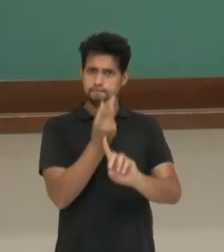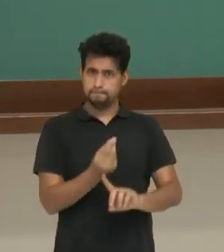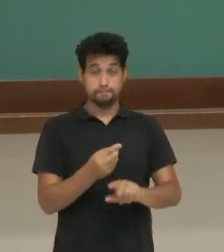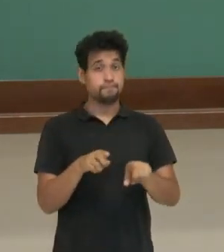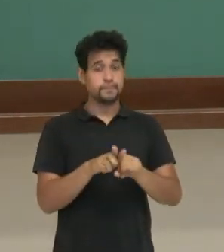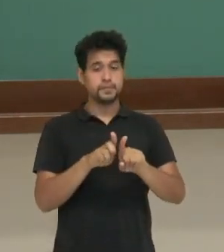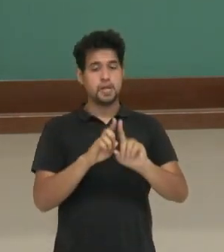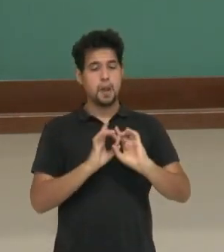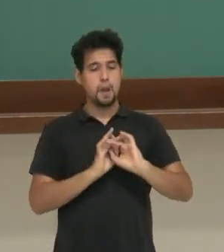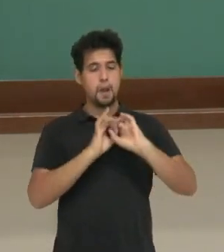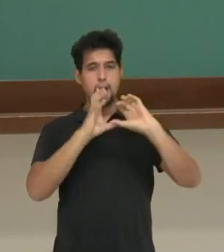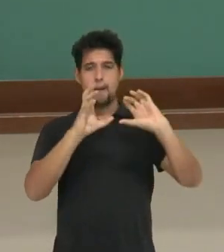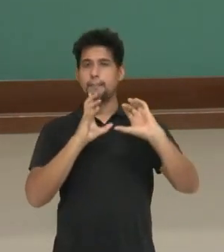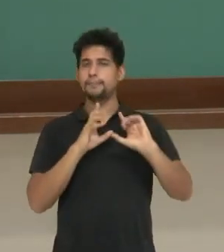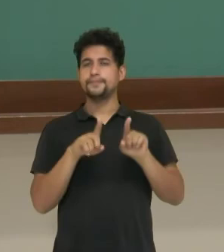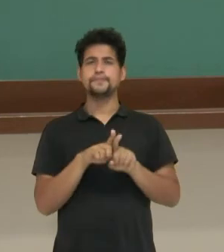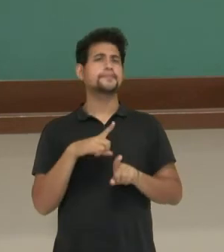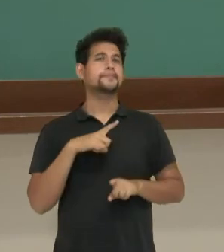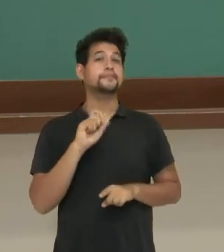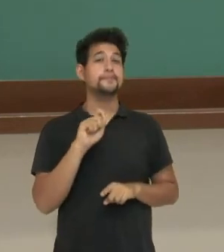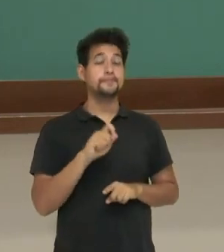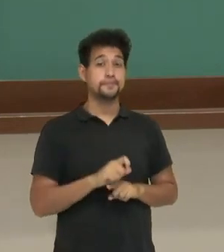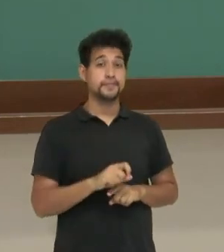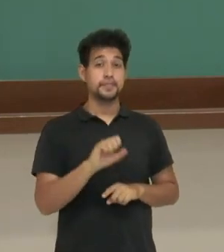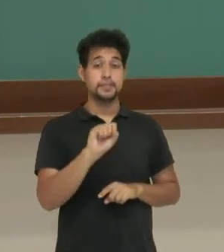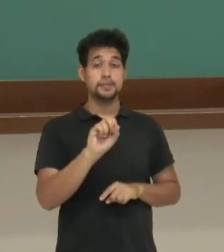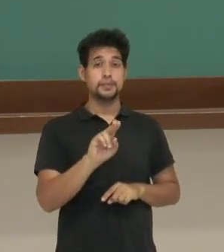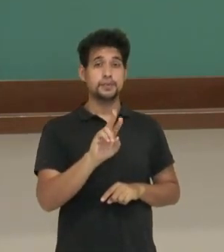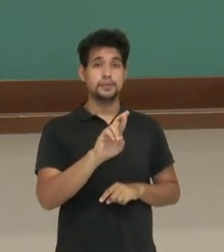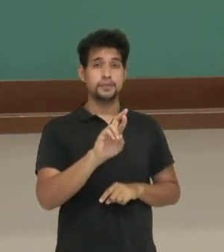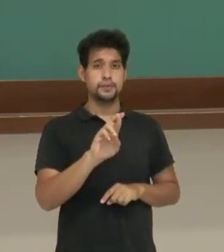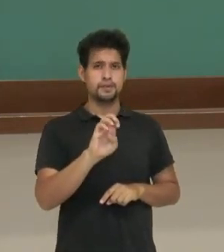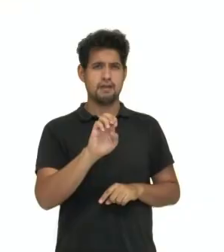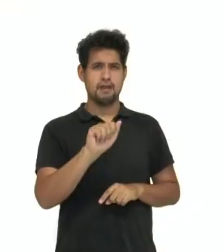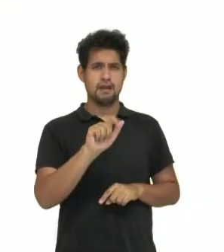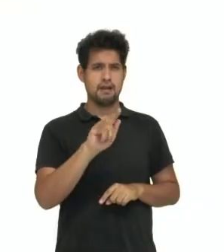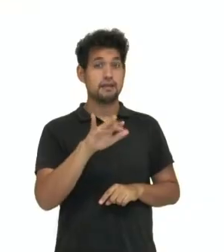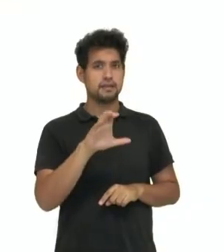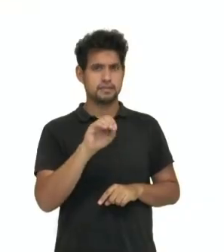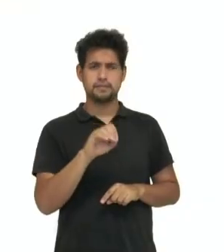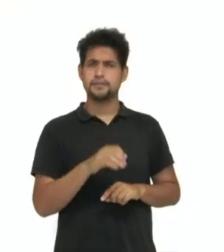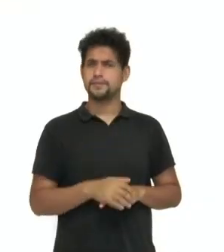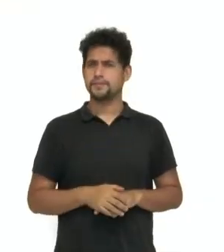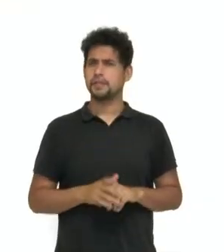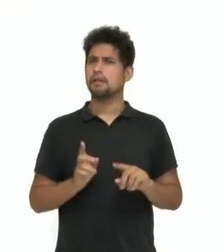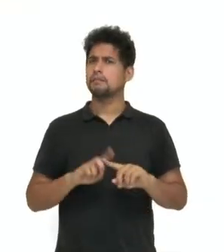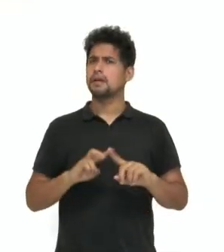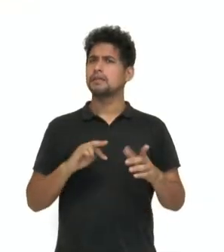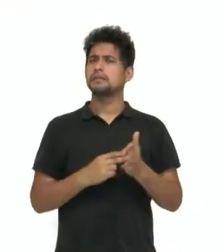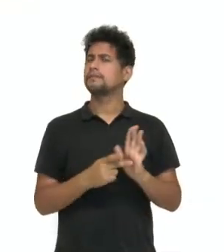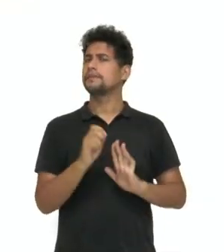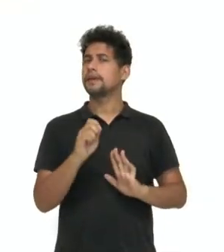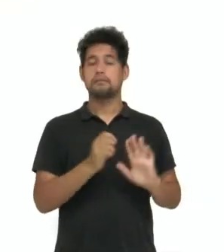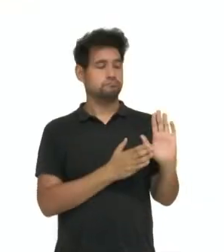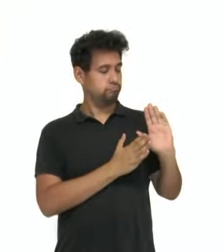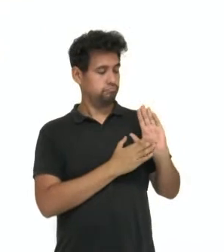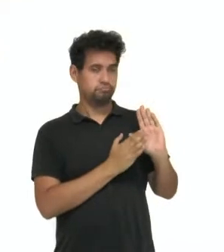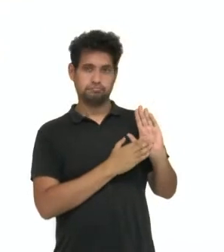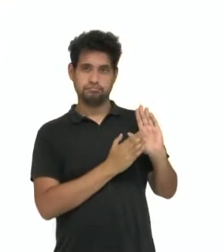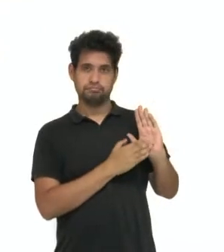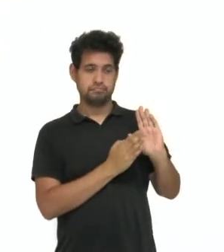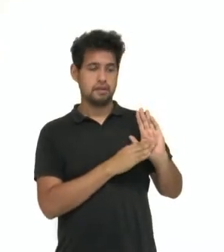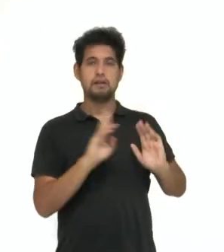liberdade de expressão, vai surgir o surrealismo. O surrealismo, então, ele propõe a